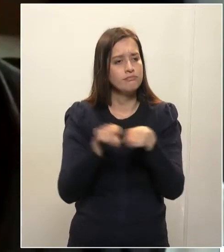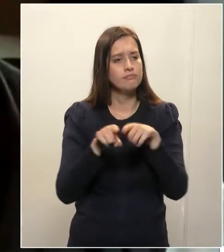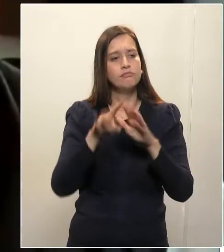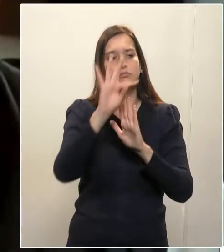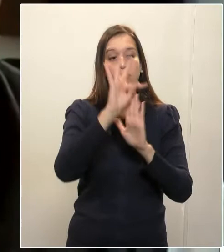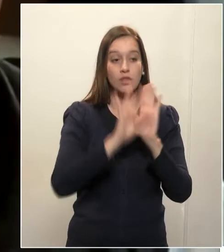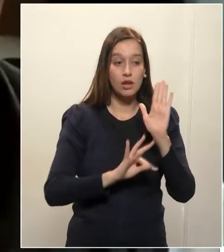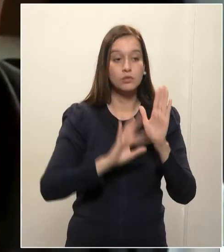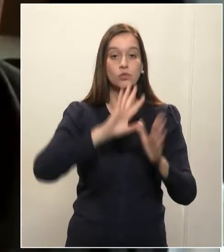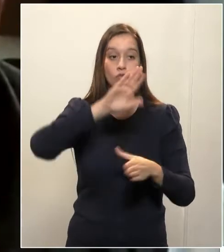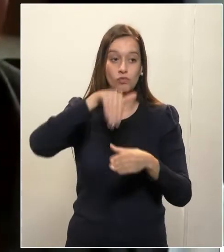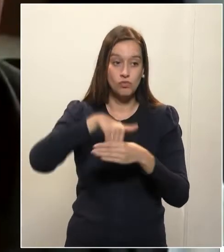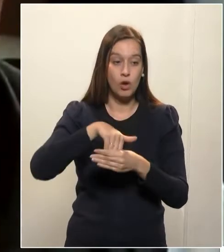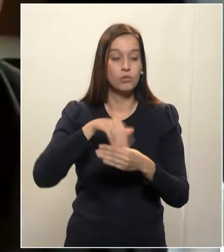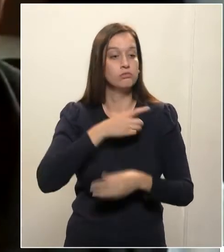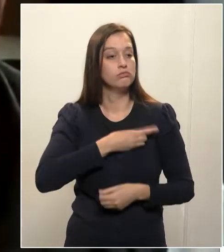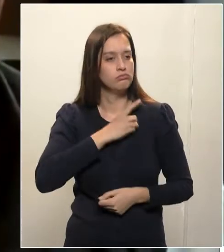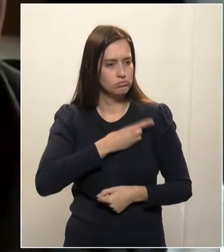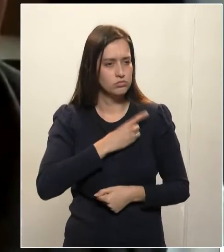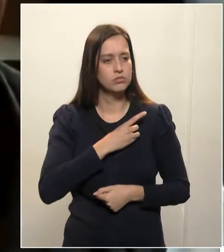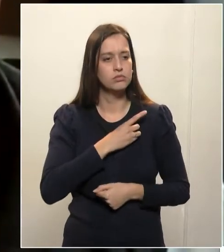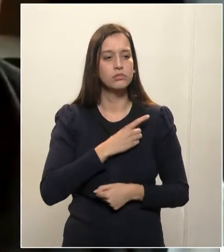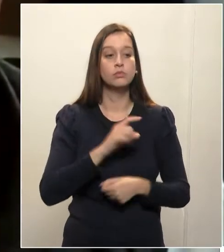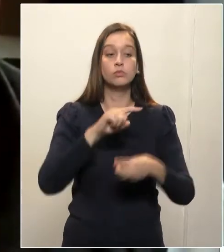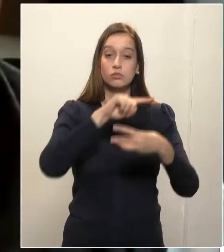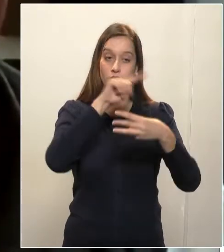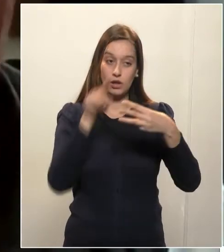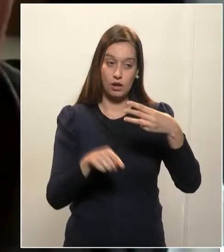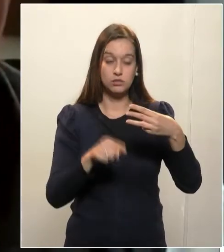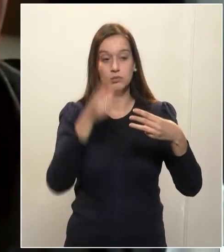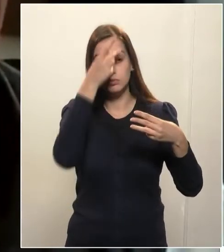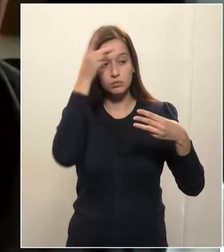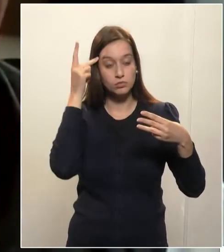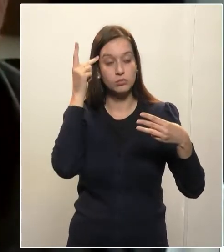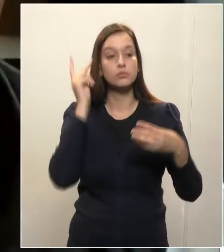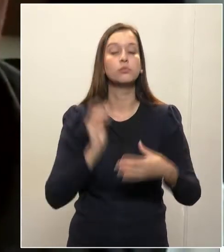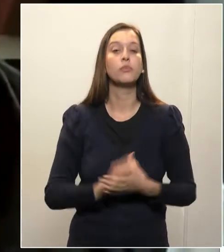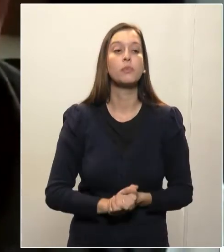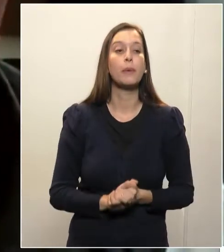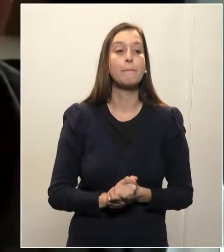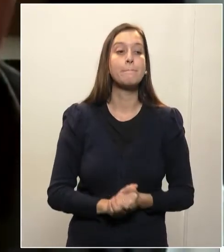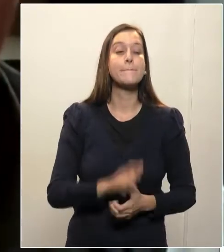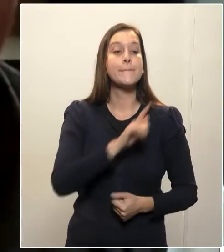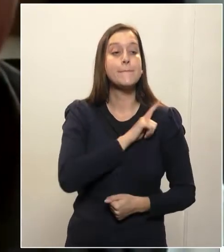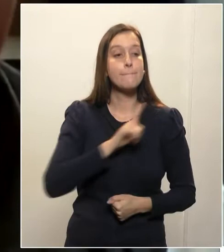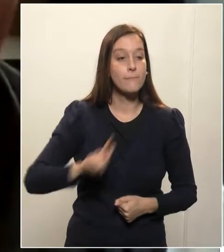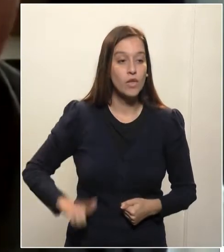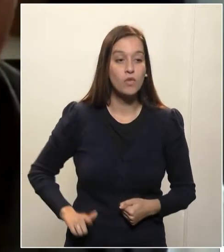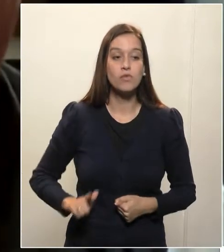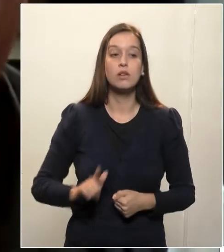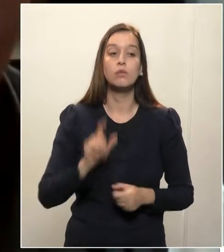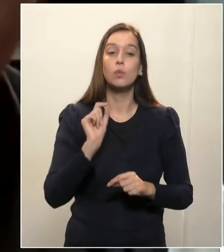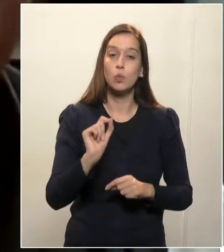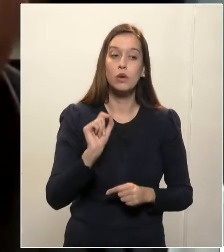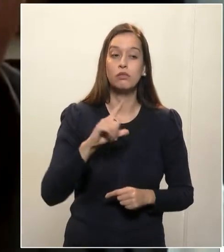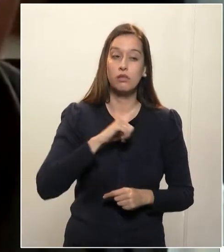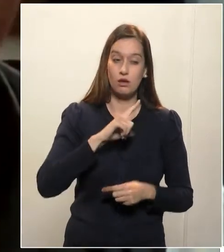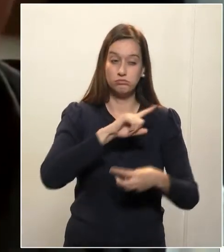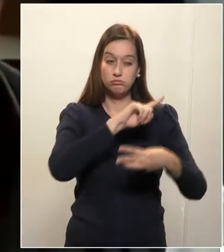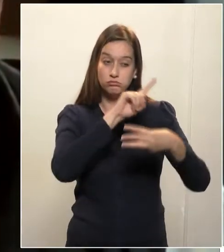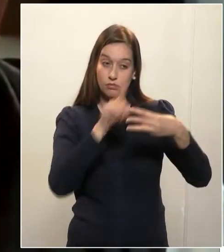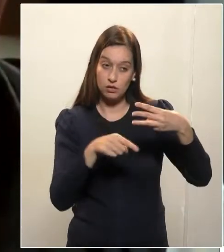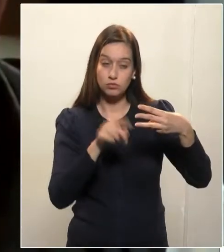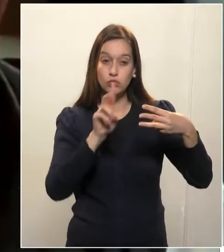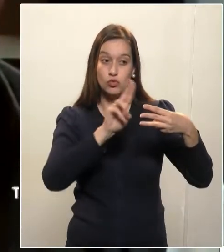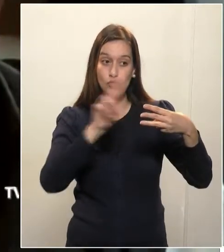polícia, que é uma opção para que o governador, quando for nomear um delegado geral, escolher uma lista triplice.